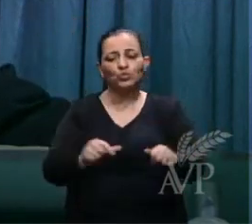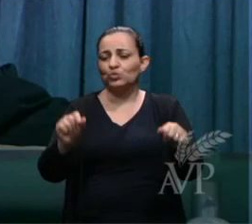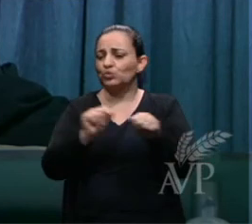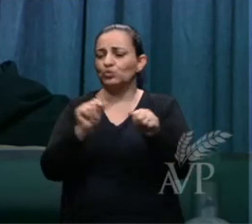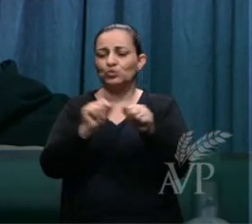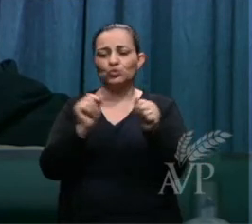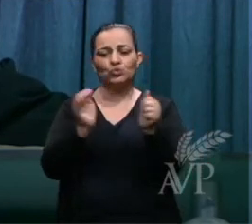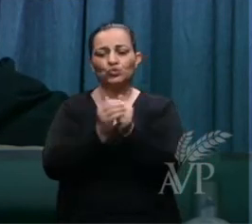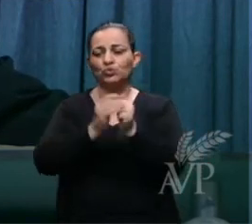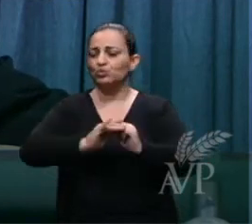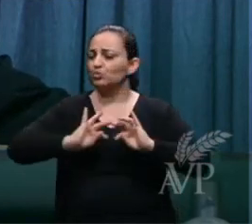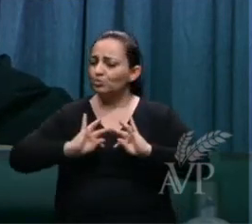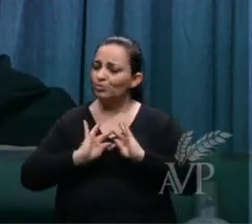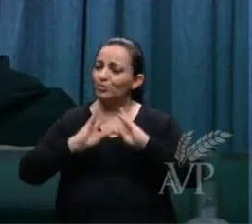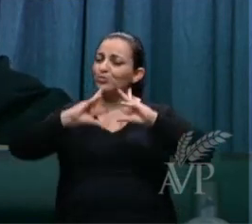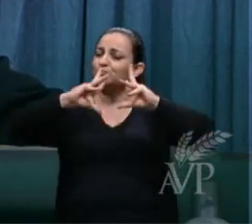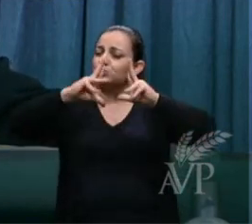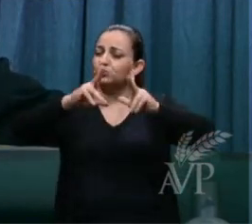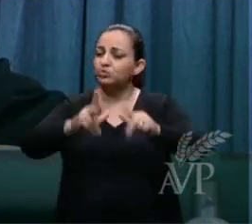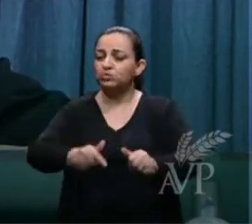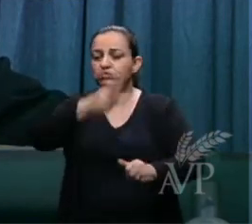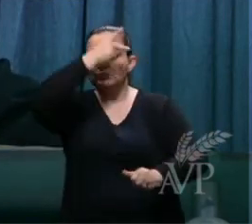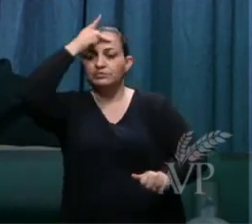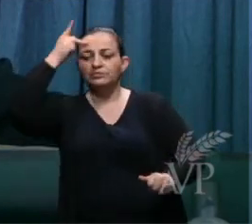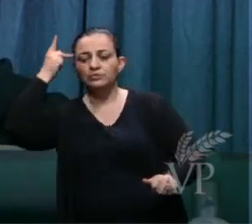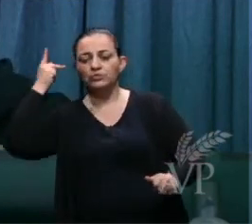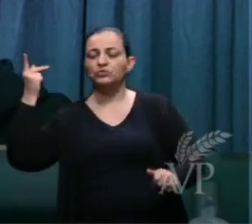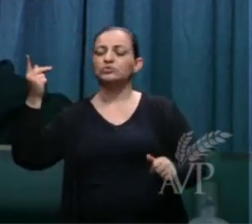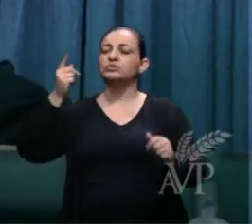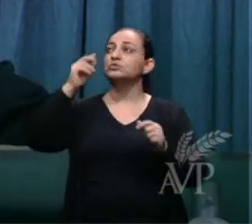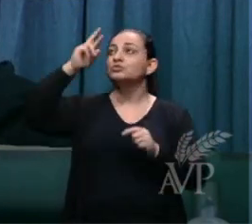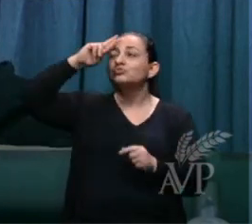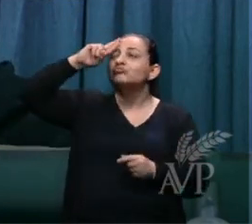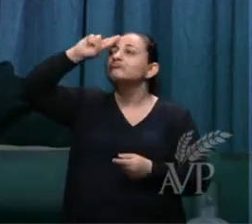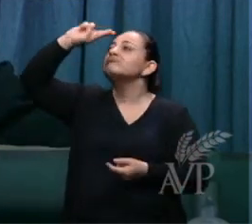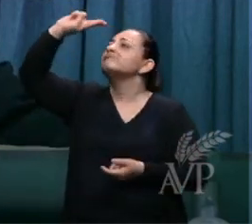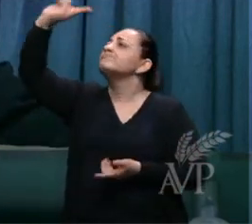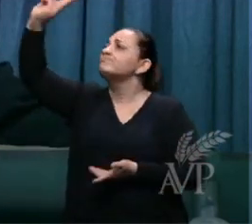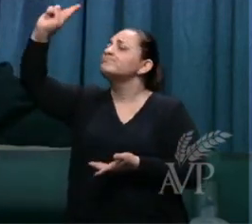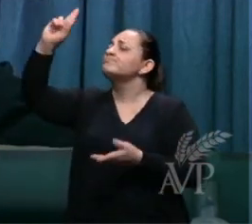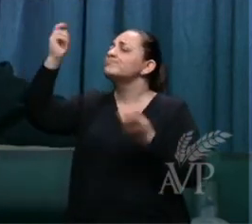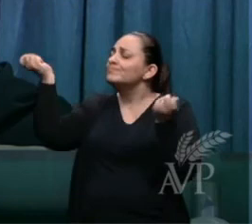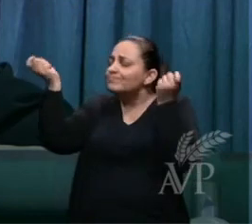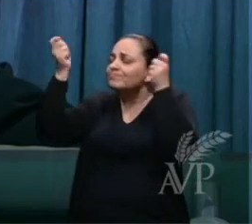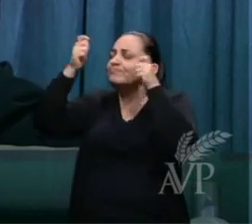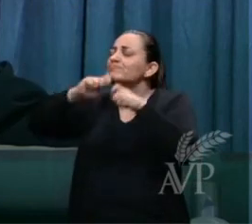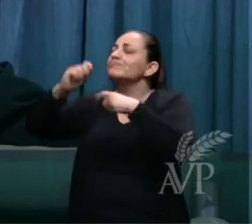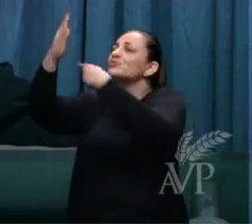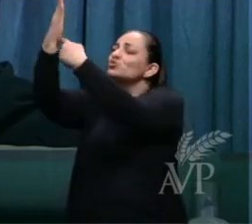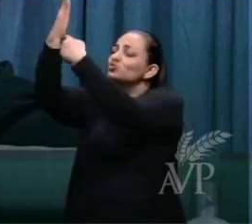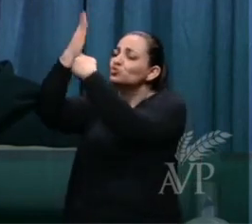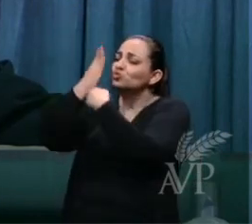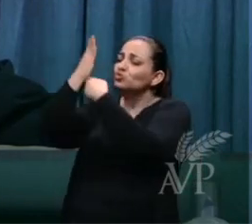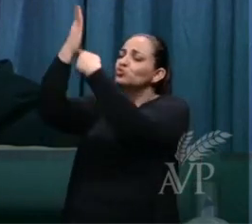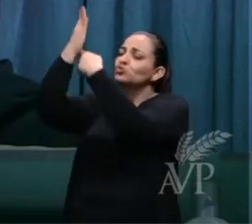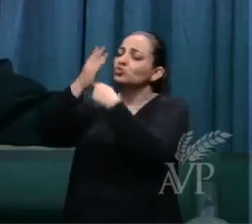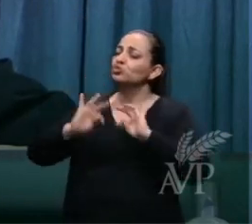oração para todos ó Pai que o Senhor possa nos ajudar